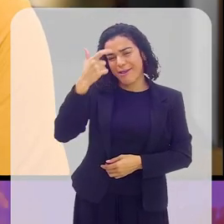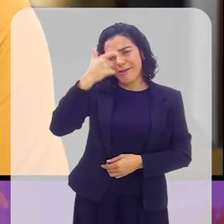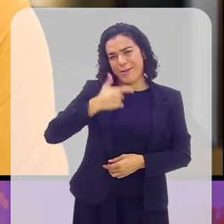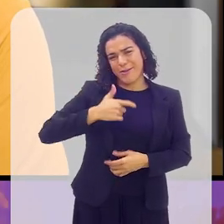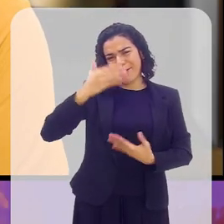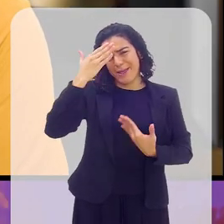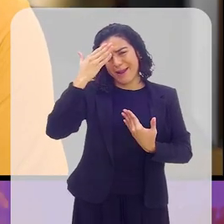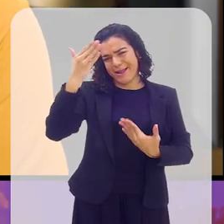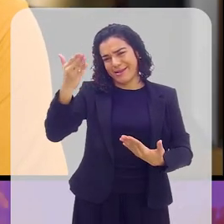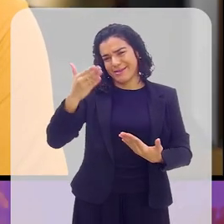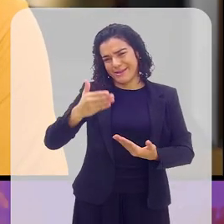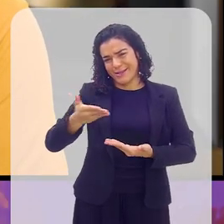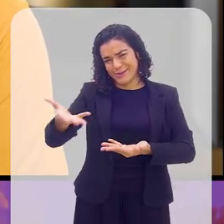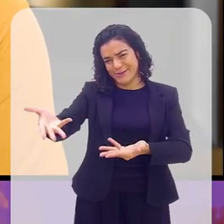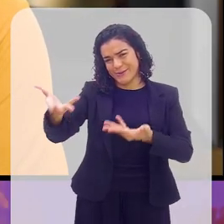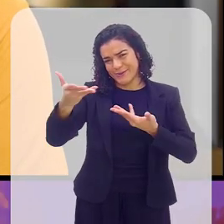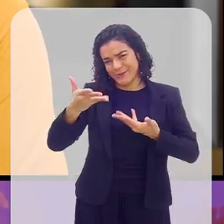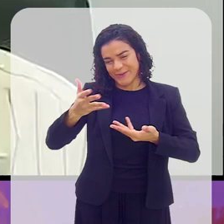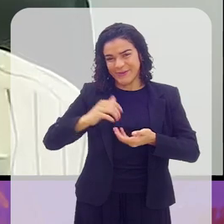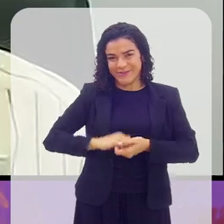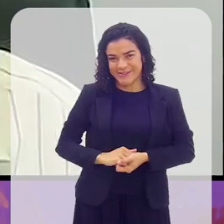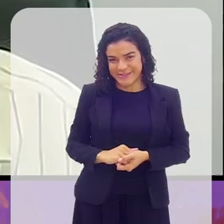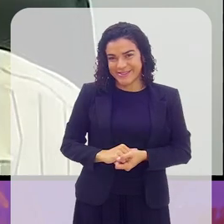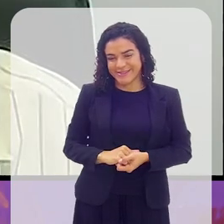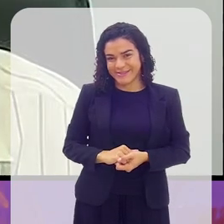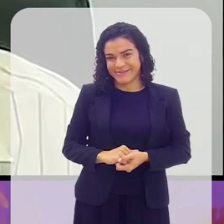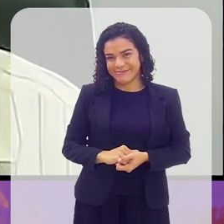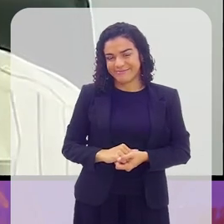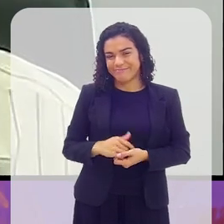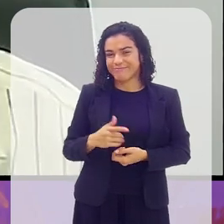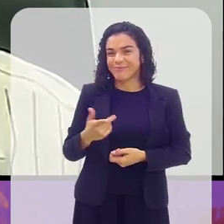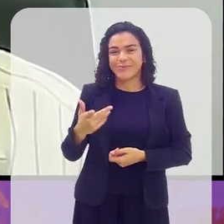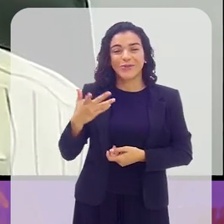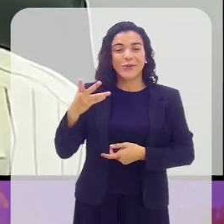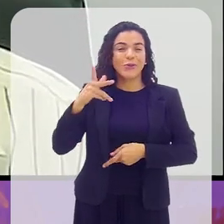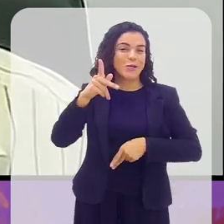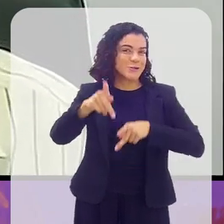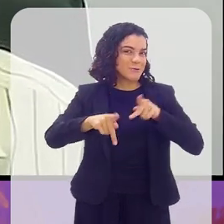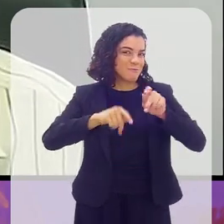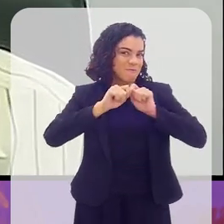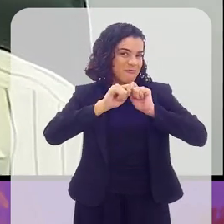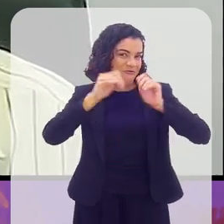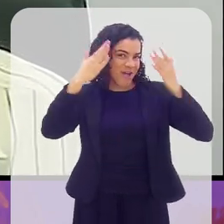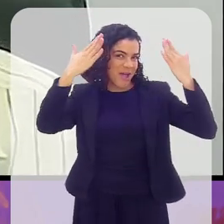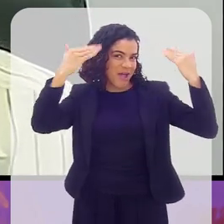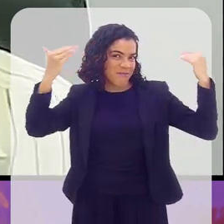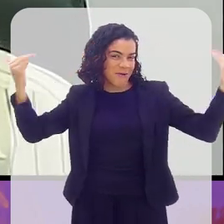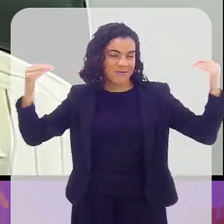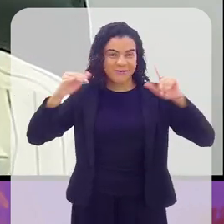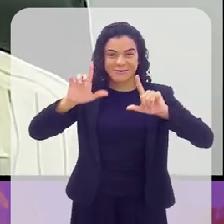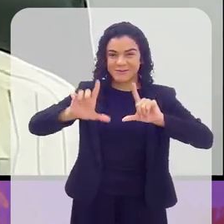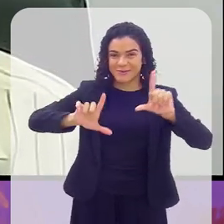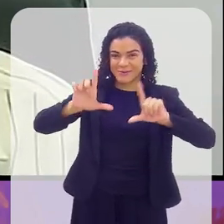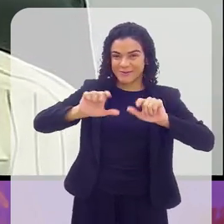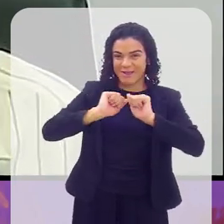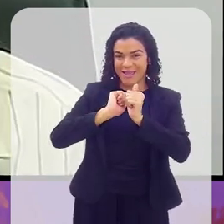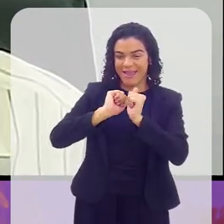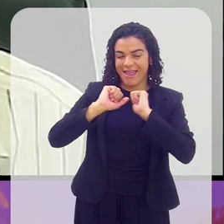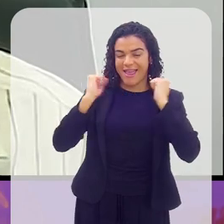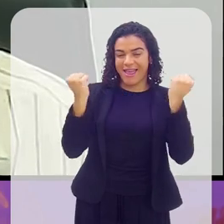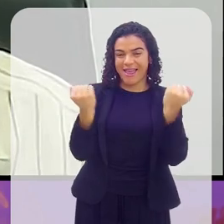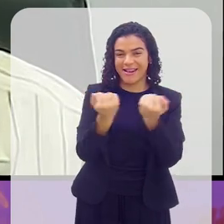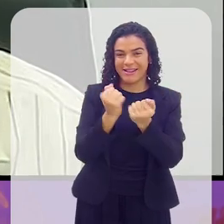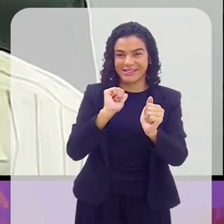presença aqui no Arena Esportiva. Eu que agradeço o convite para o nosso popular programa